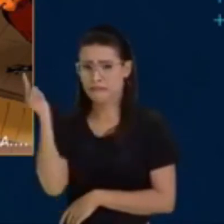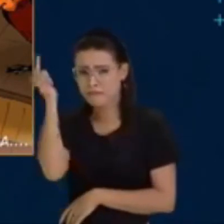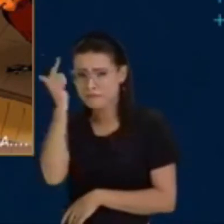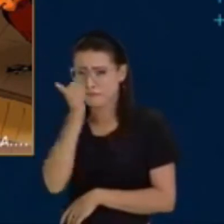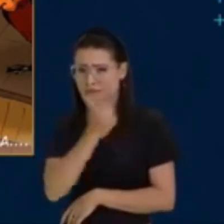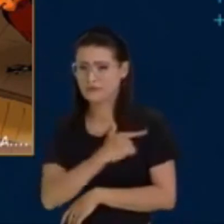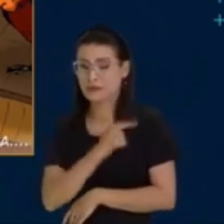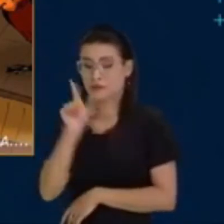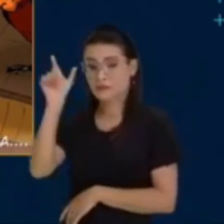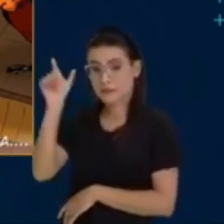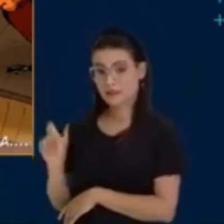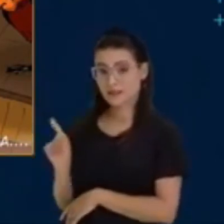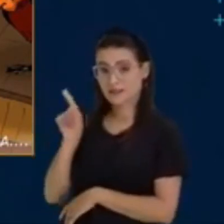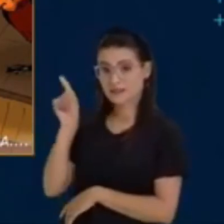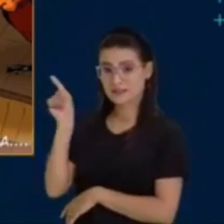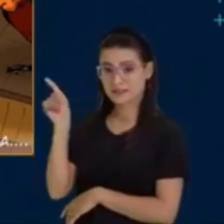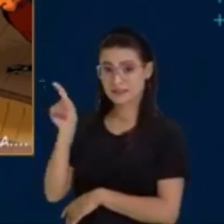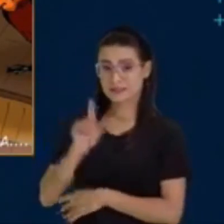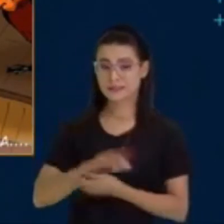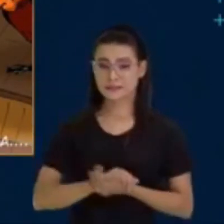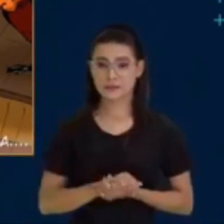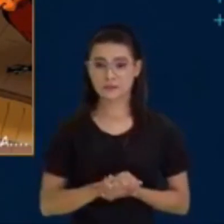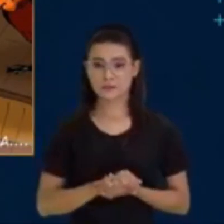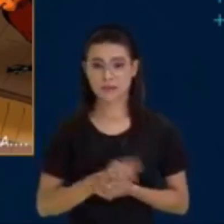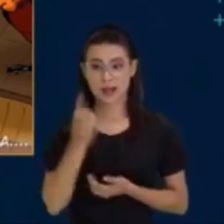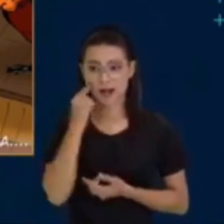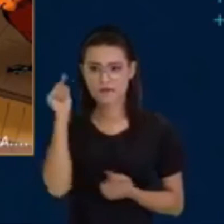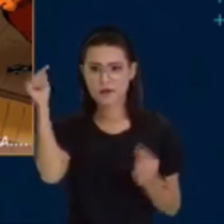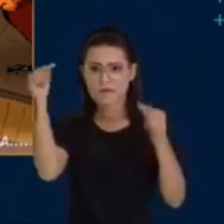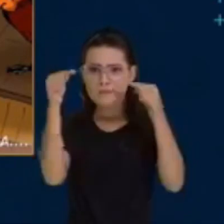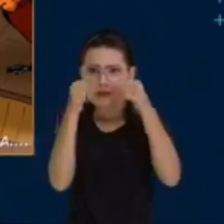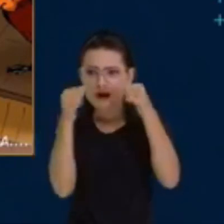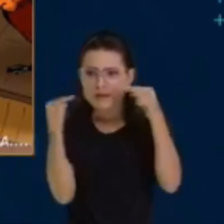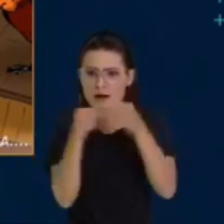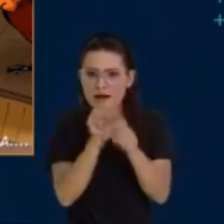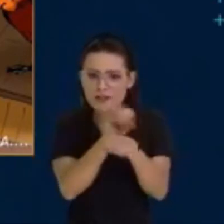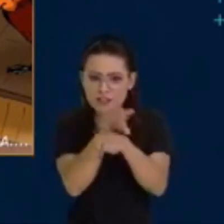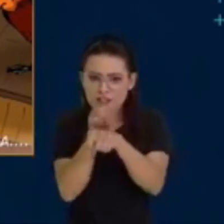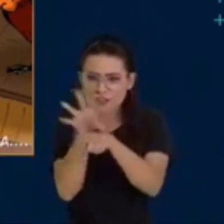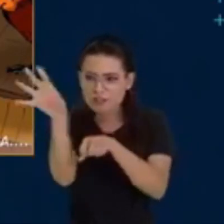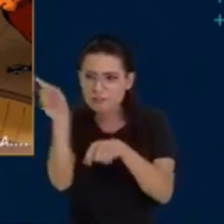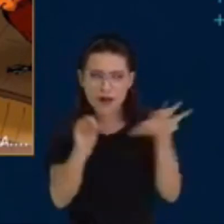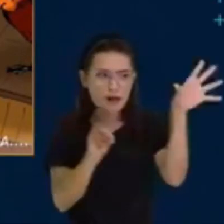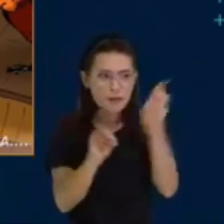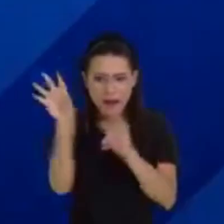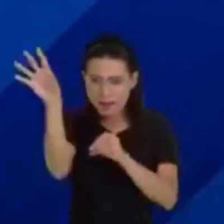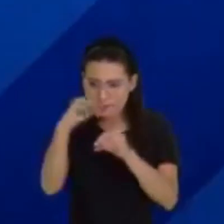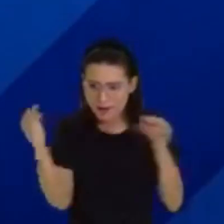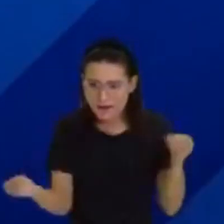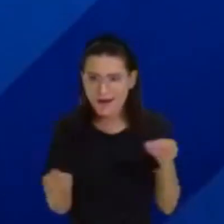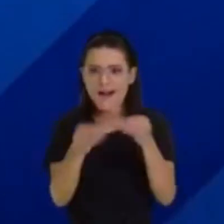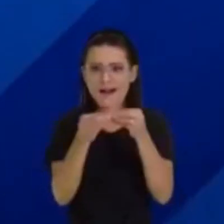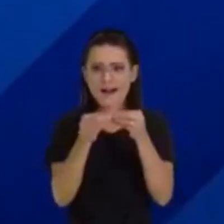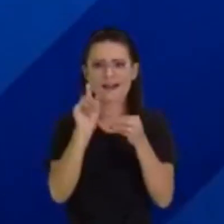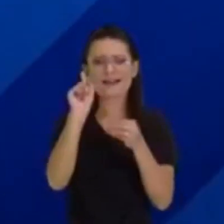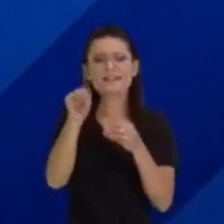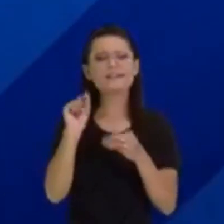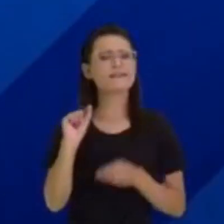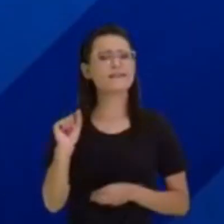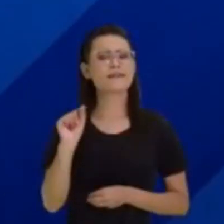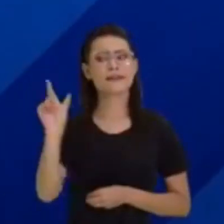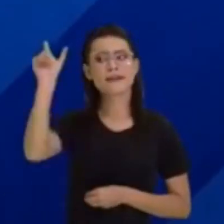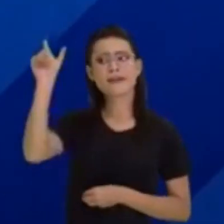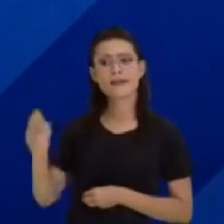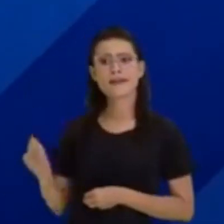ser, então, vamos ligar agora os fios do texto para que a gente consiga entender. Quem seria esse ser do sexo